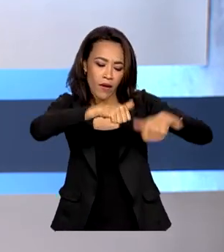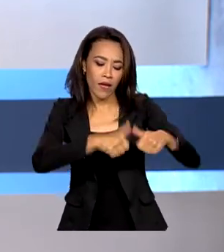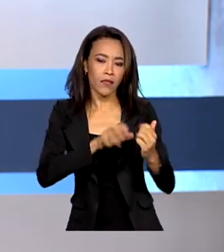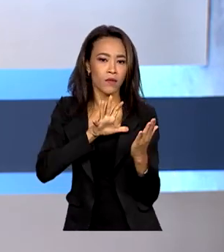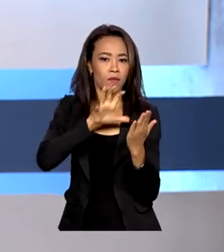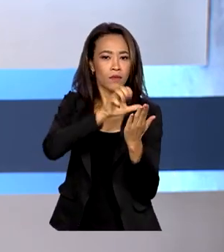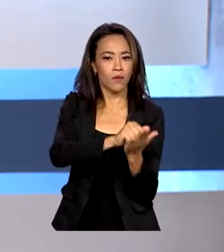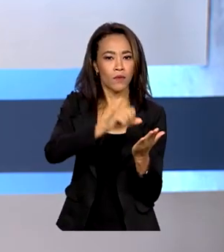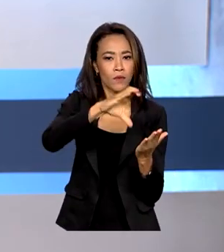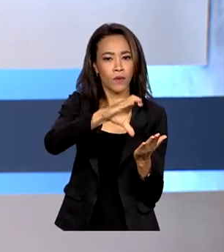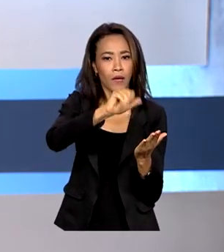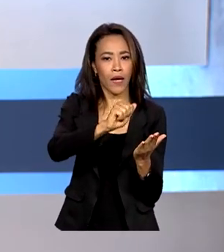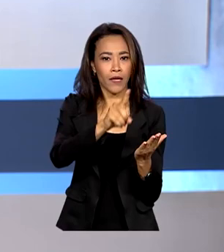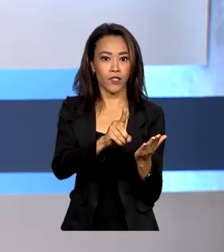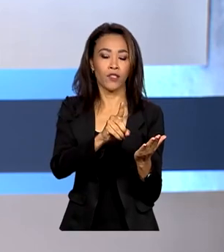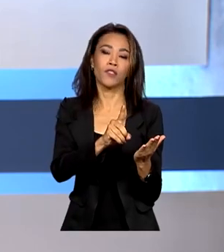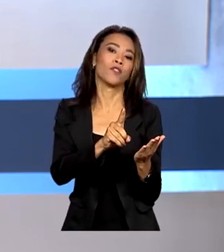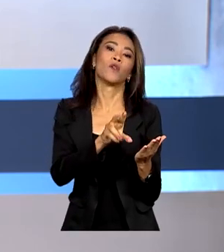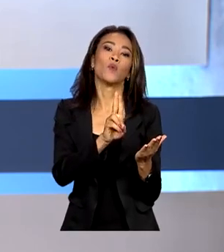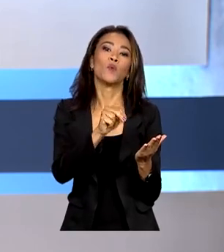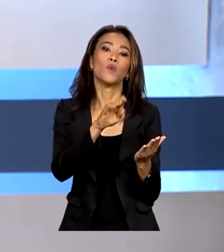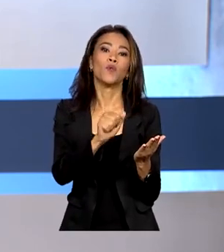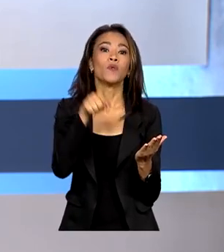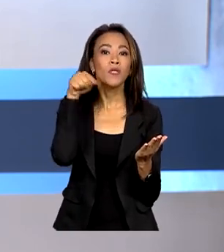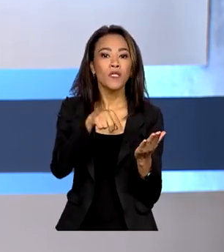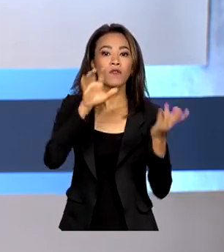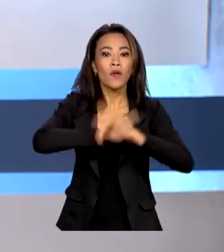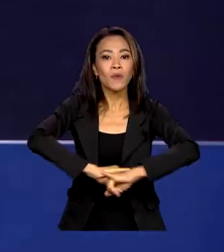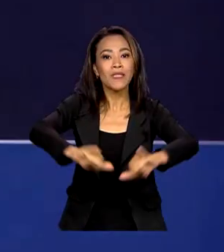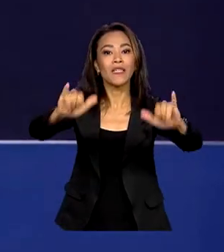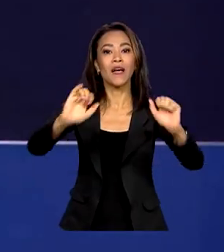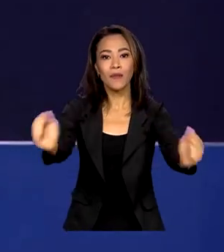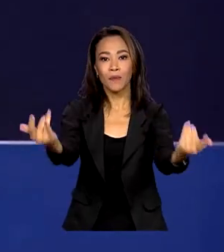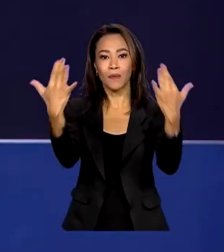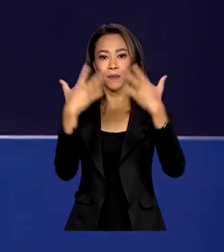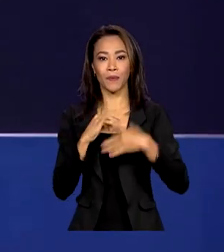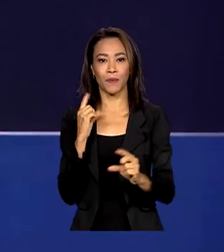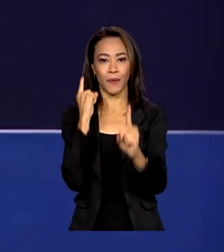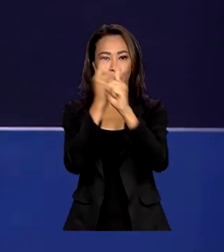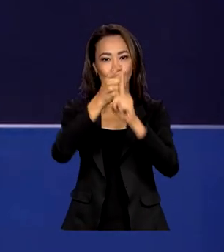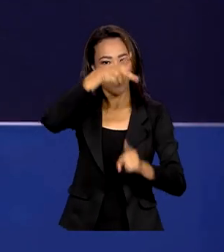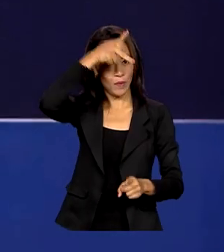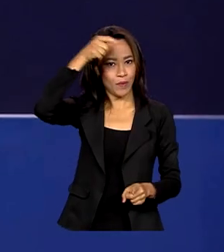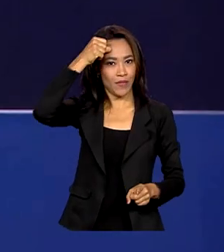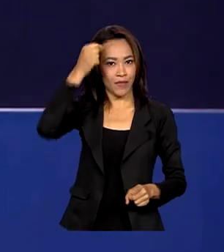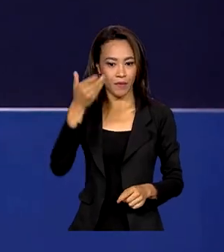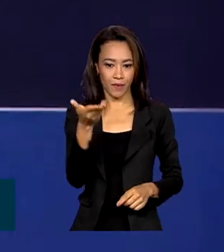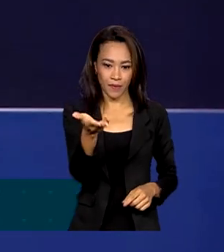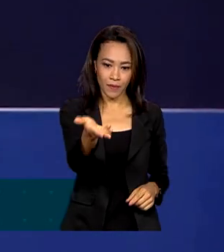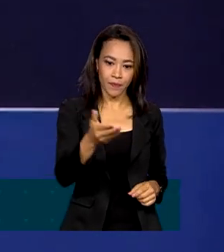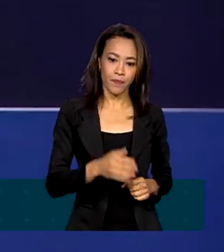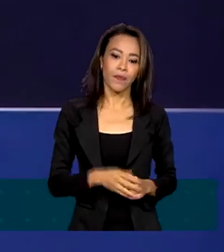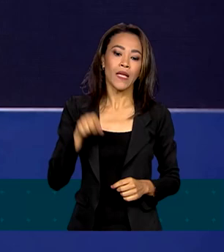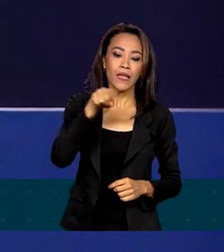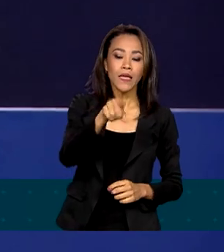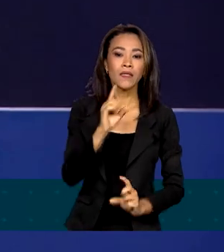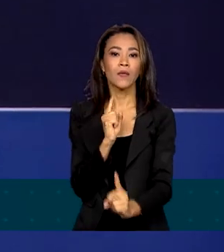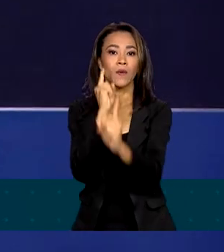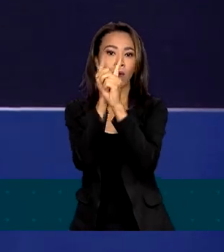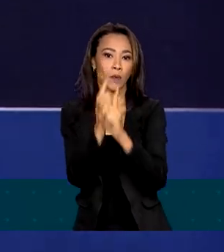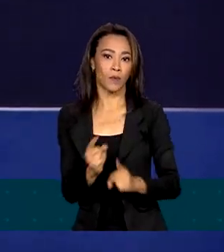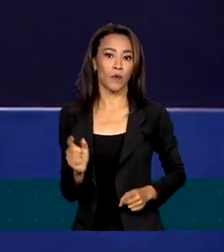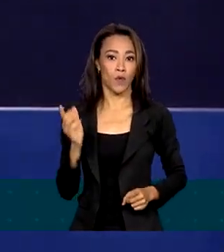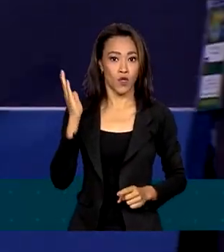segundo dia da Marcha à Brasília em defesa dos municípios. Na área da assistência social, durante o evento foi